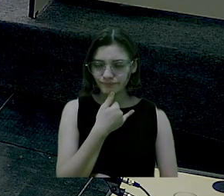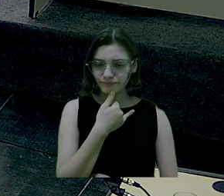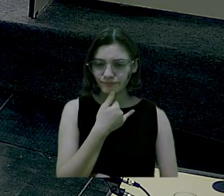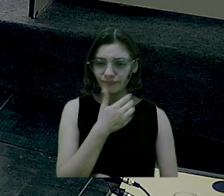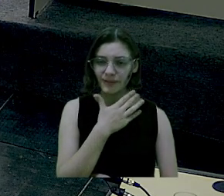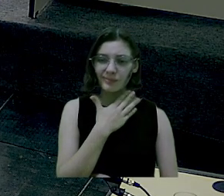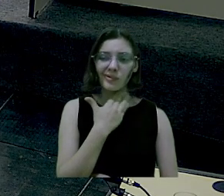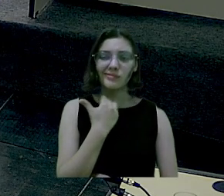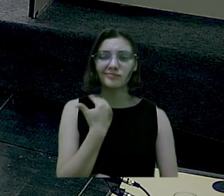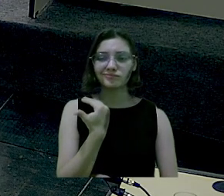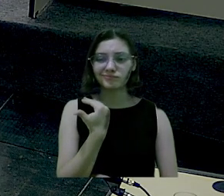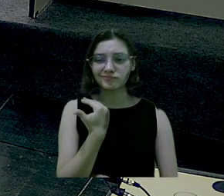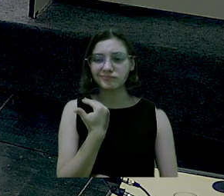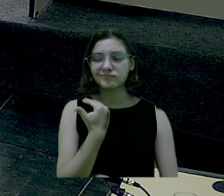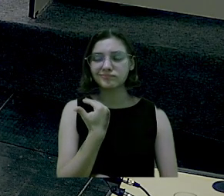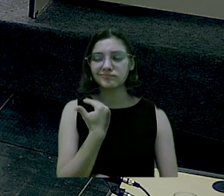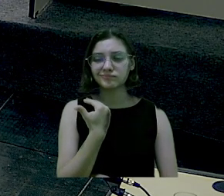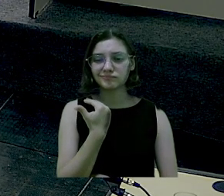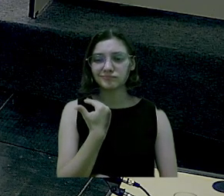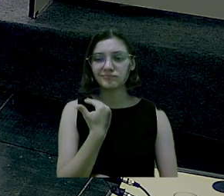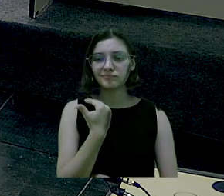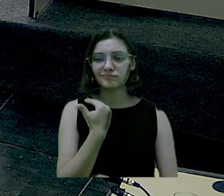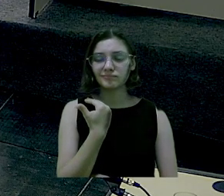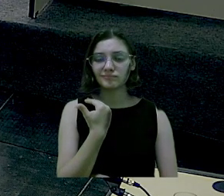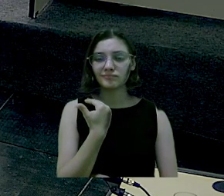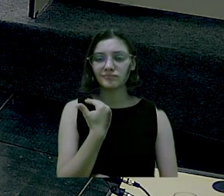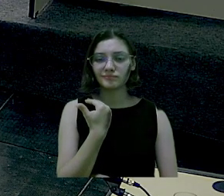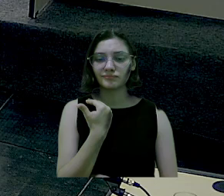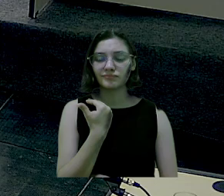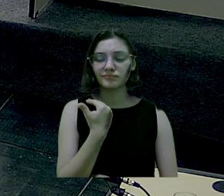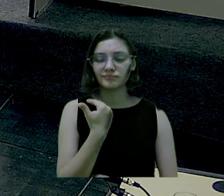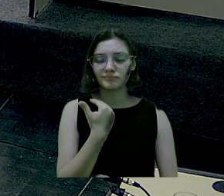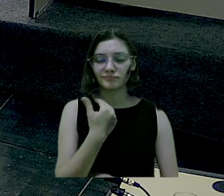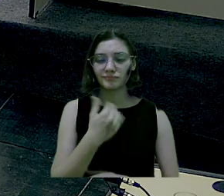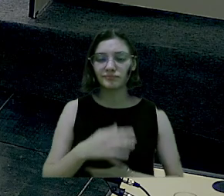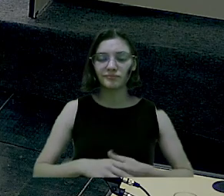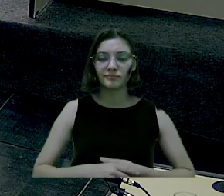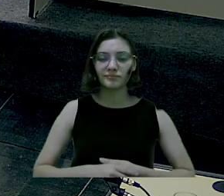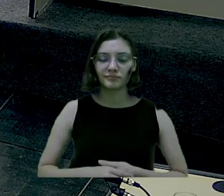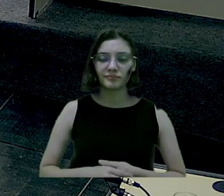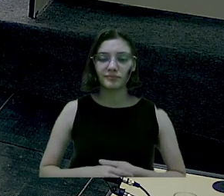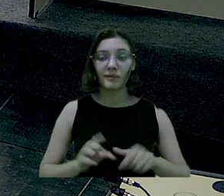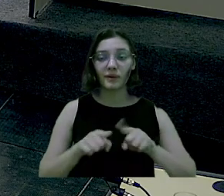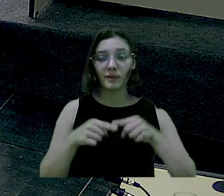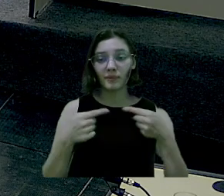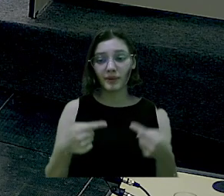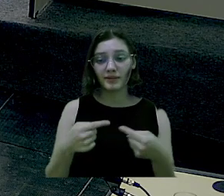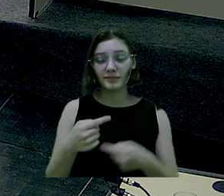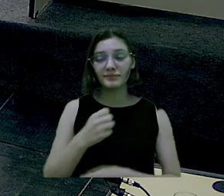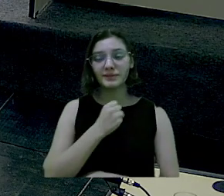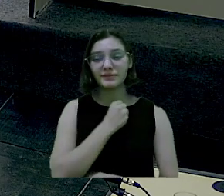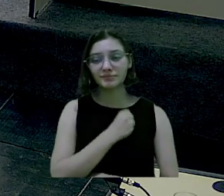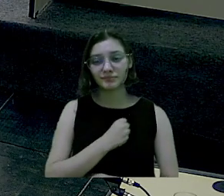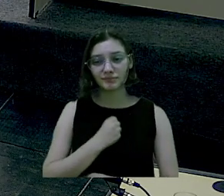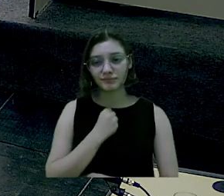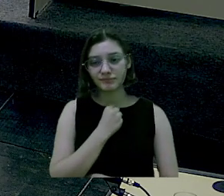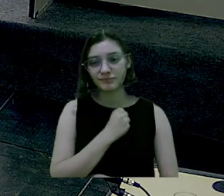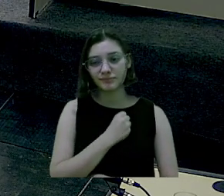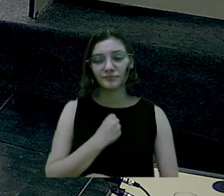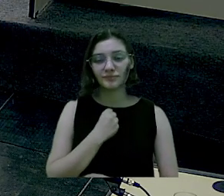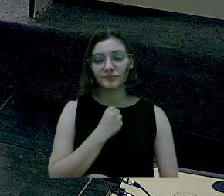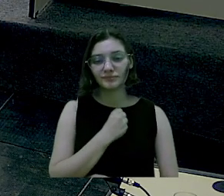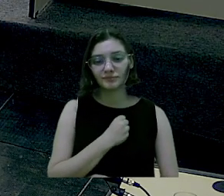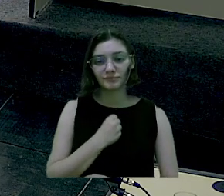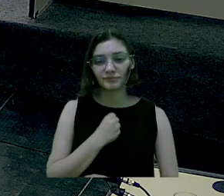não faz mais parte do nosso quadro de funcionário, mas que vai deixar